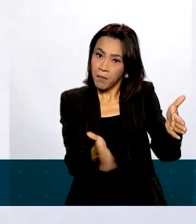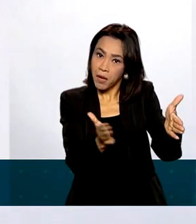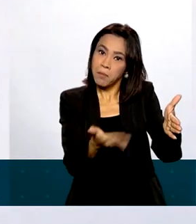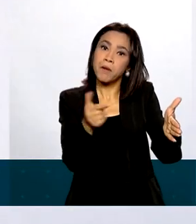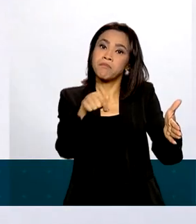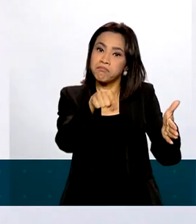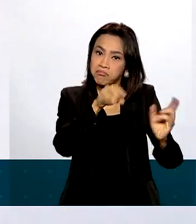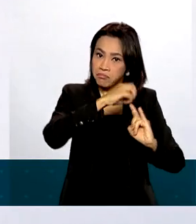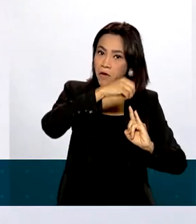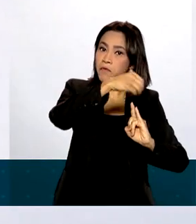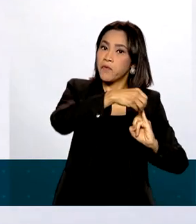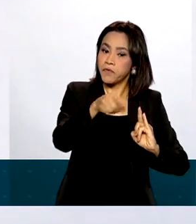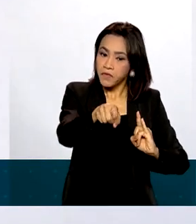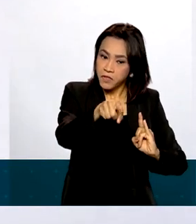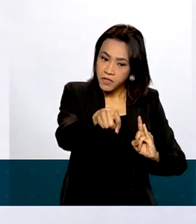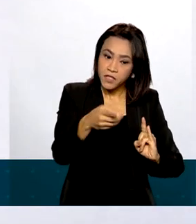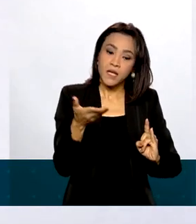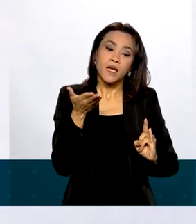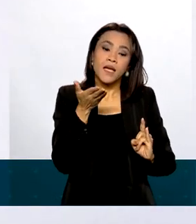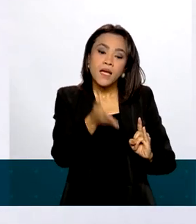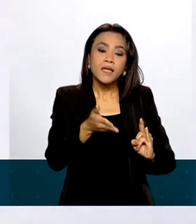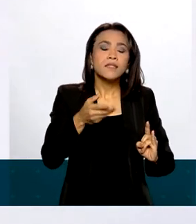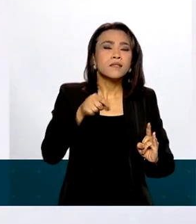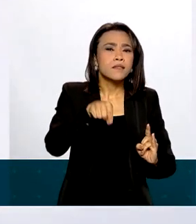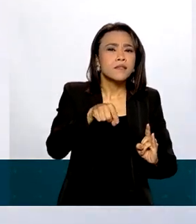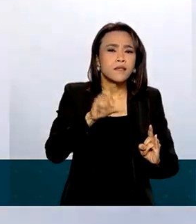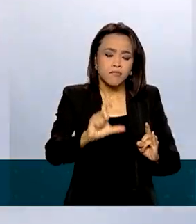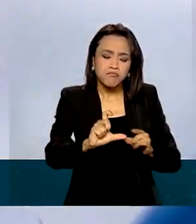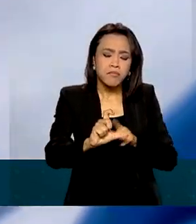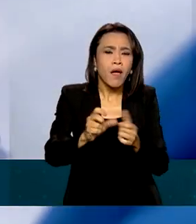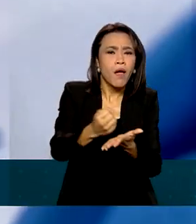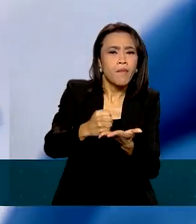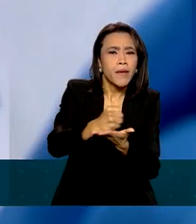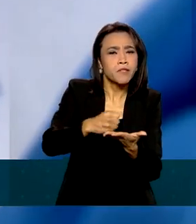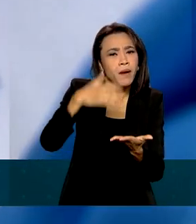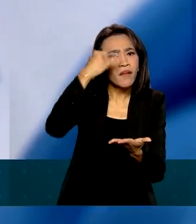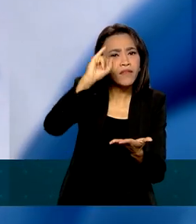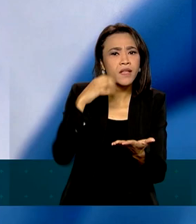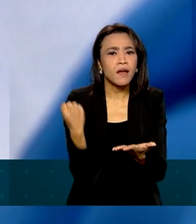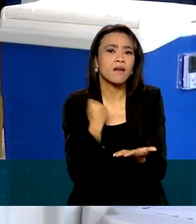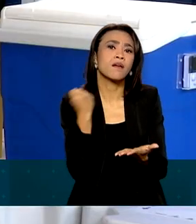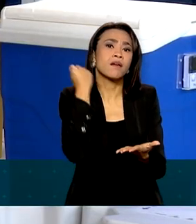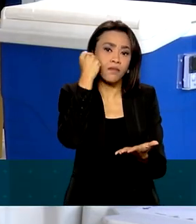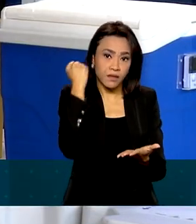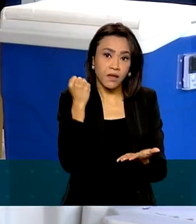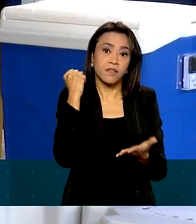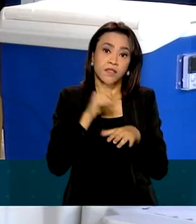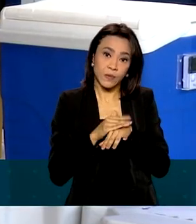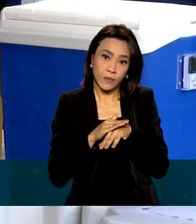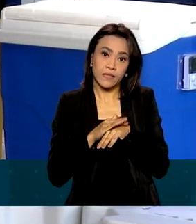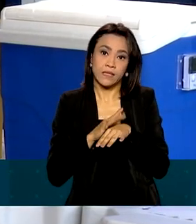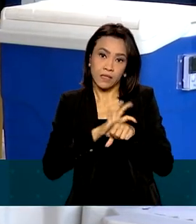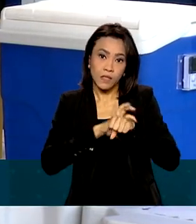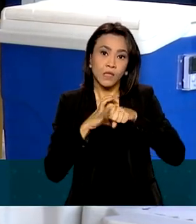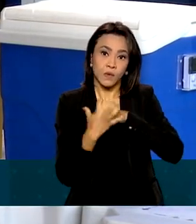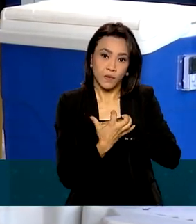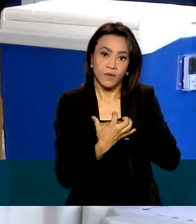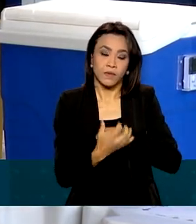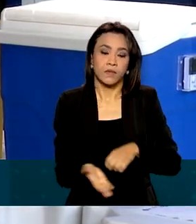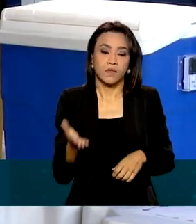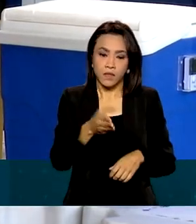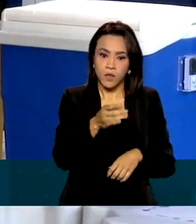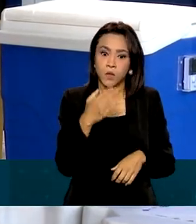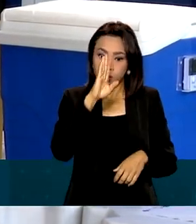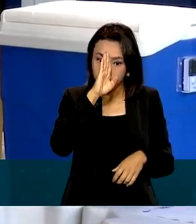É o monopiravir, um antiviral que ajuda a evitar os casos graves da doença. Ainda o principal é a